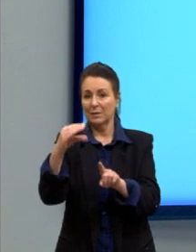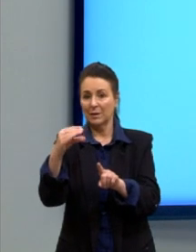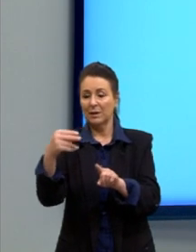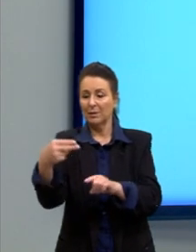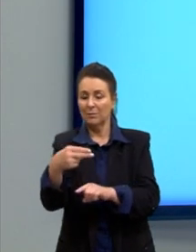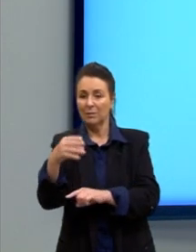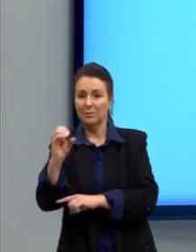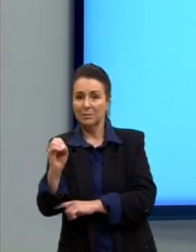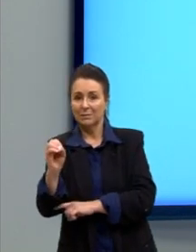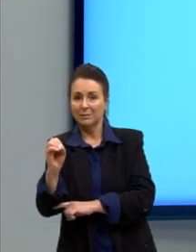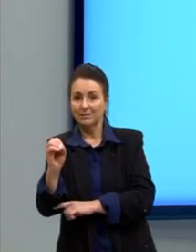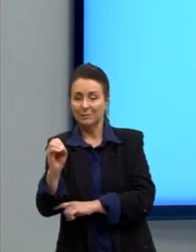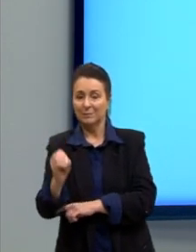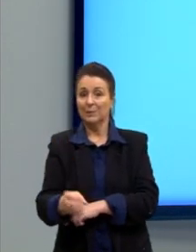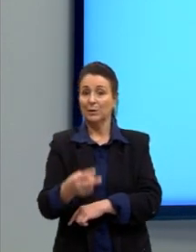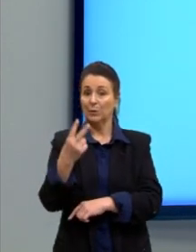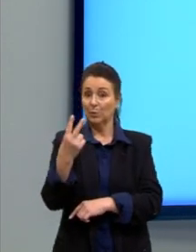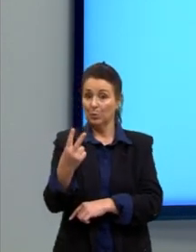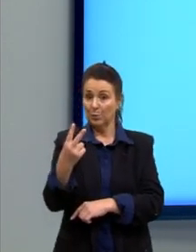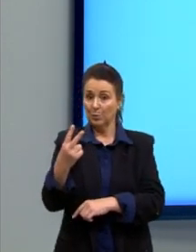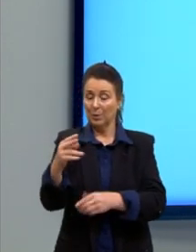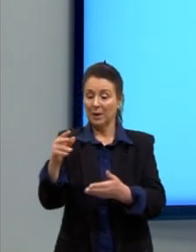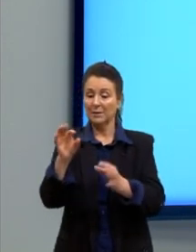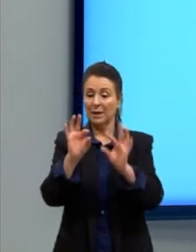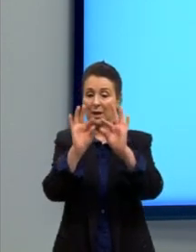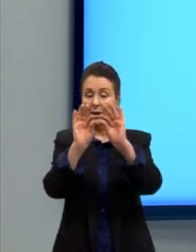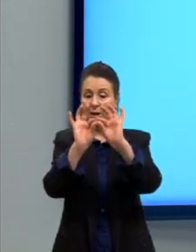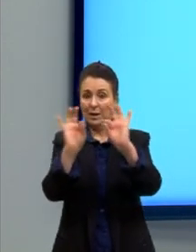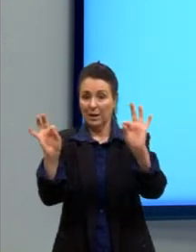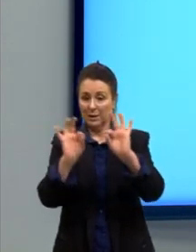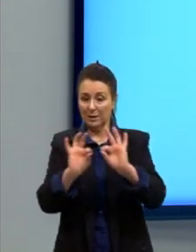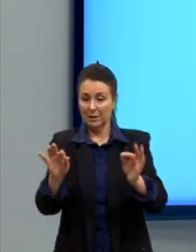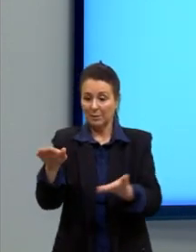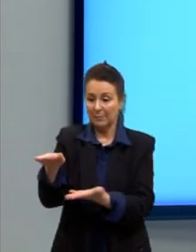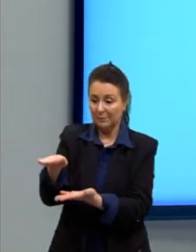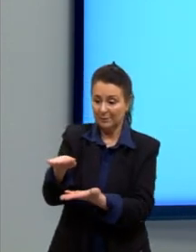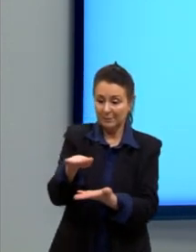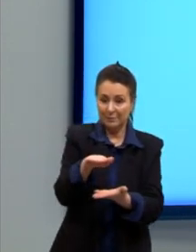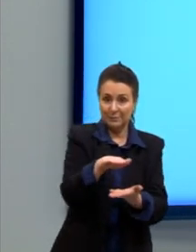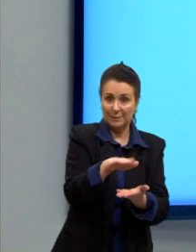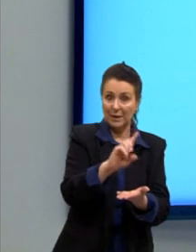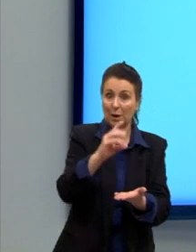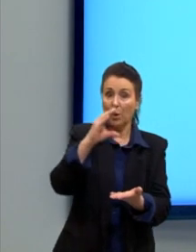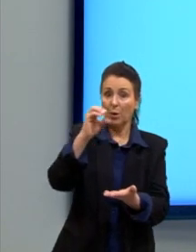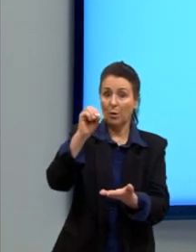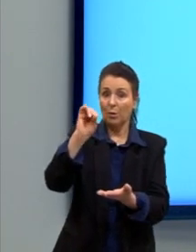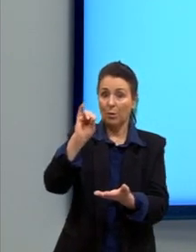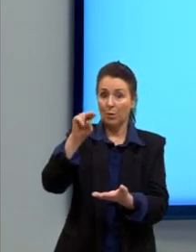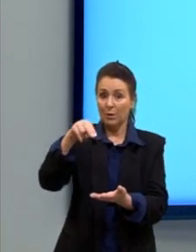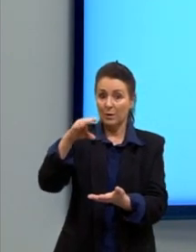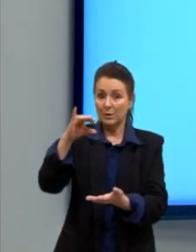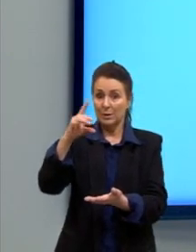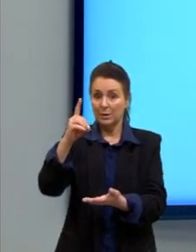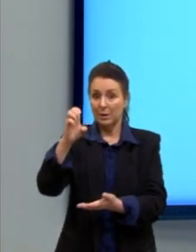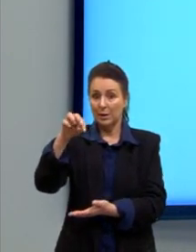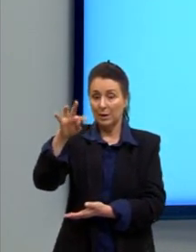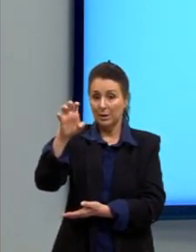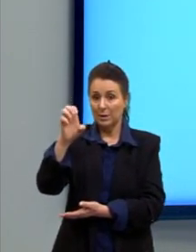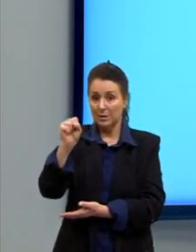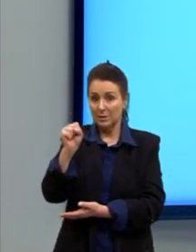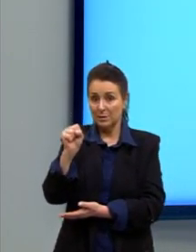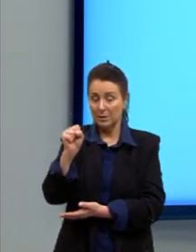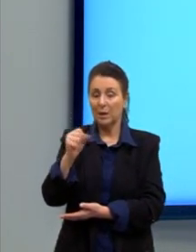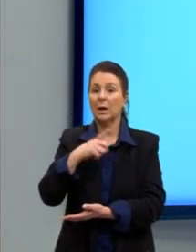condição para que duas retas sejam paralelas e não coincidentes é, então, possuírem os mesmos